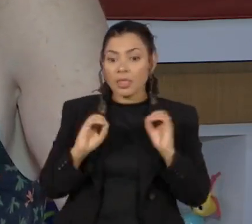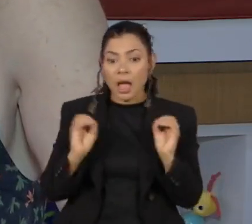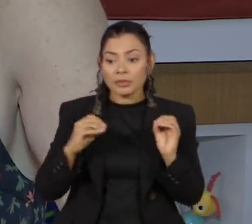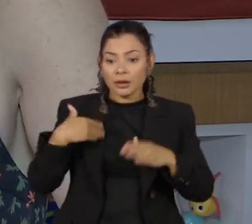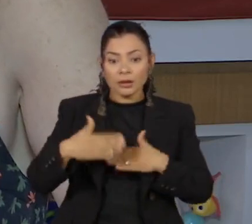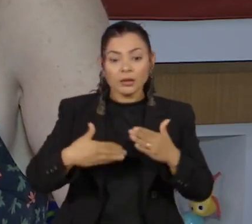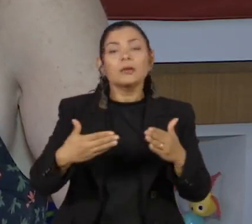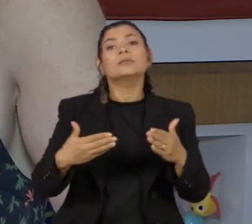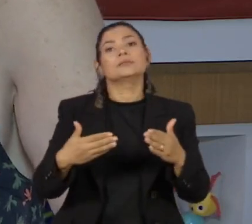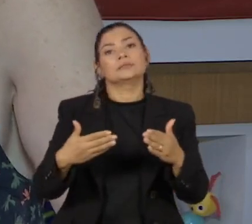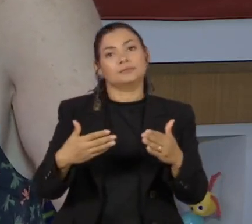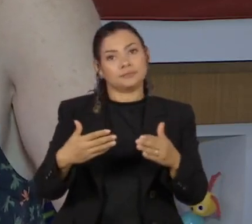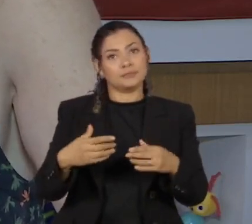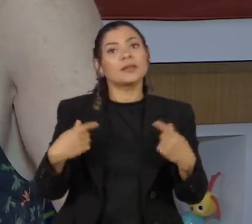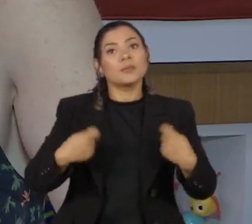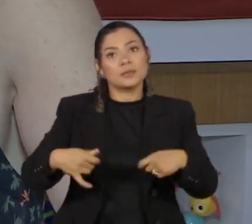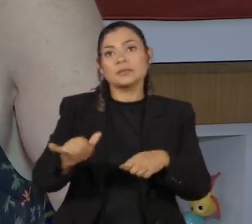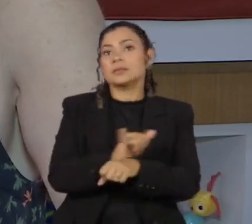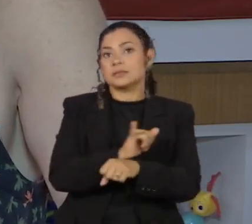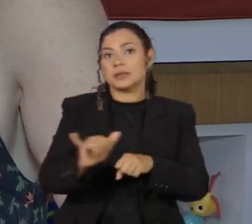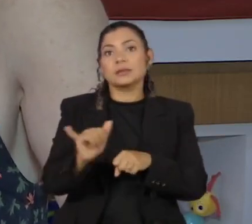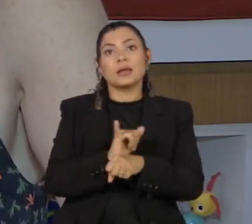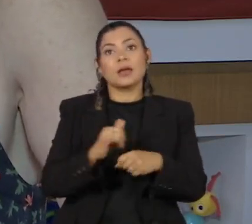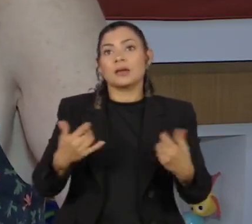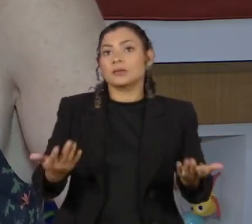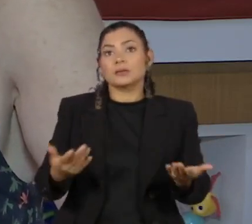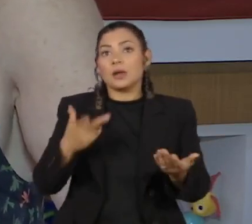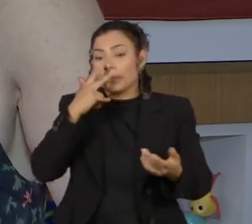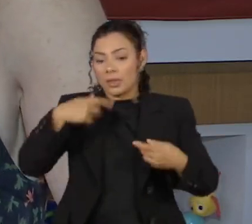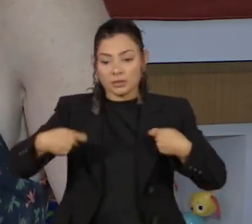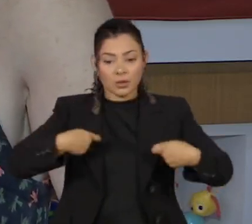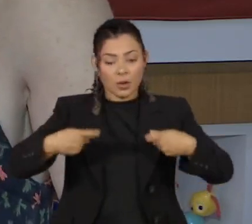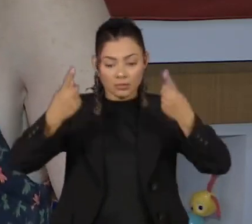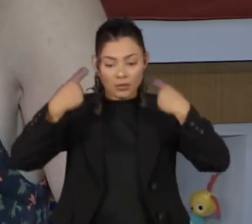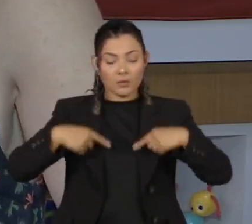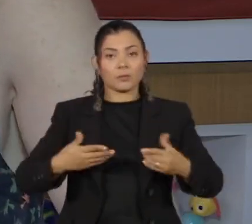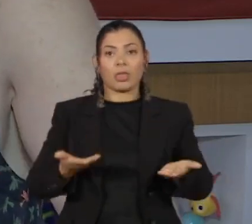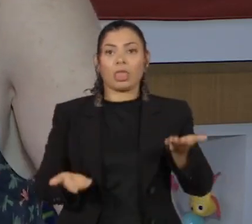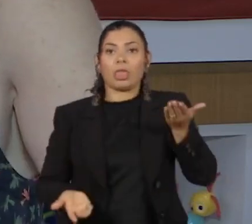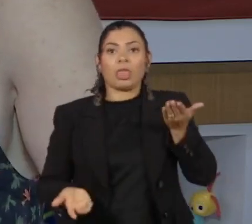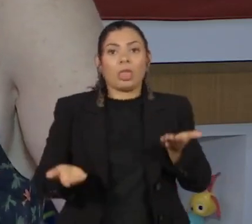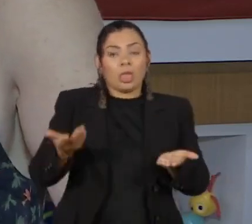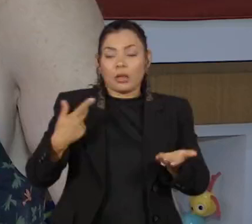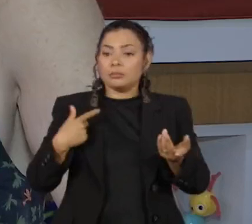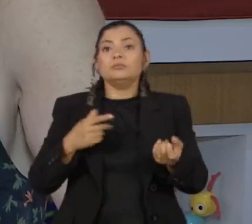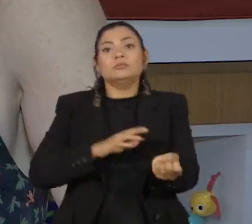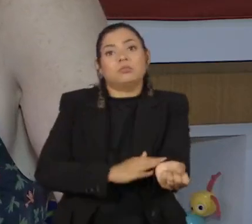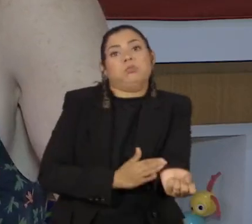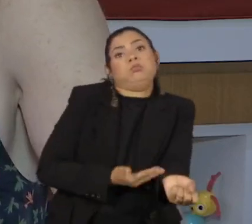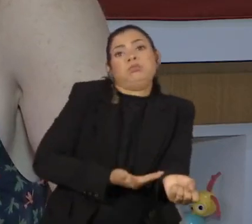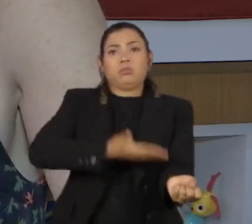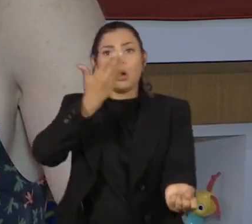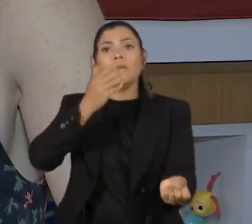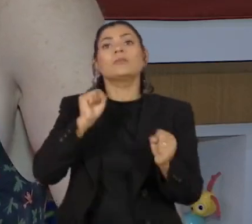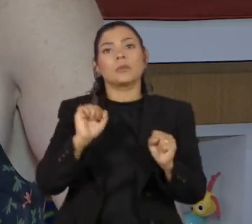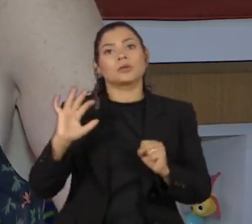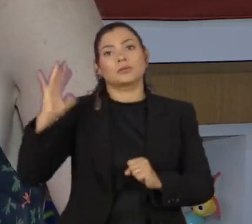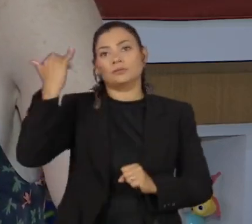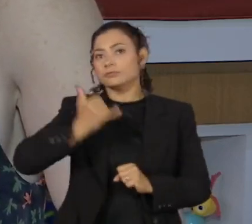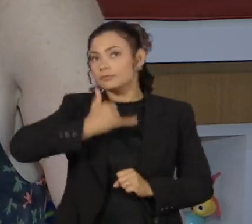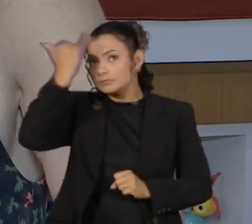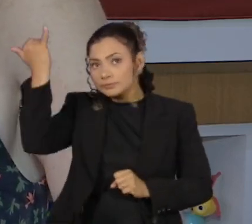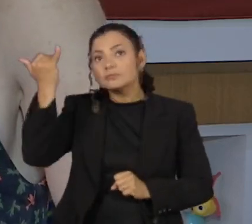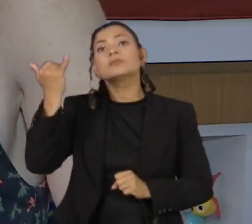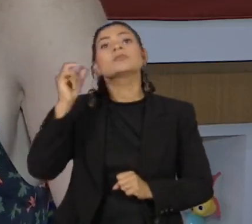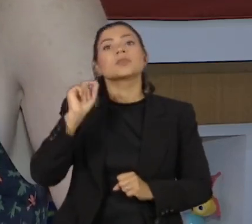arrumar uma forma, acaba descompensando. Glicemia alta leva ao risco de a gente ter